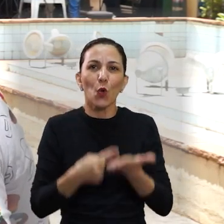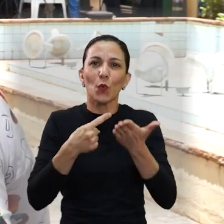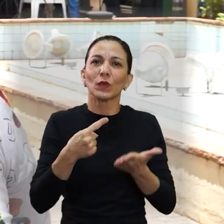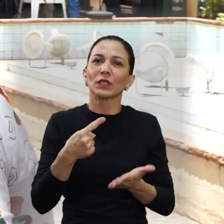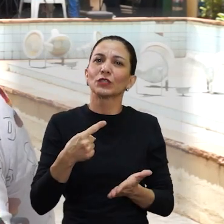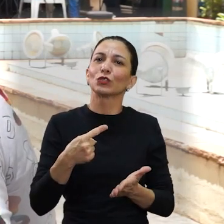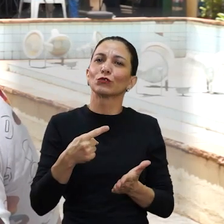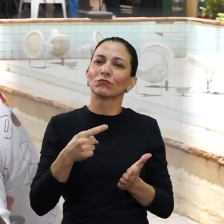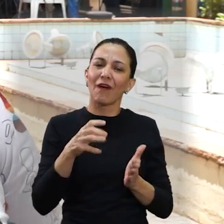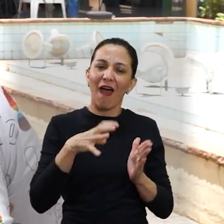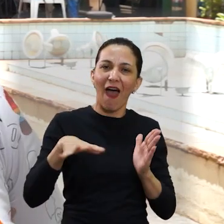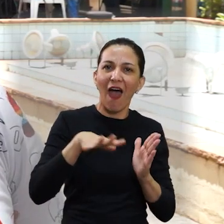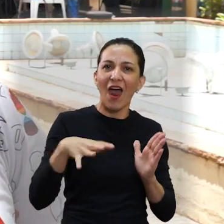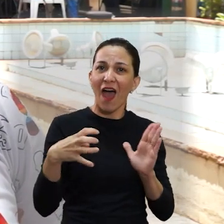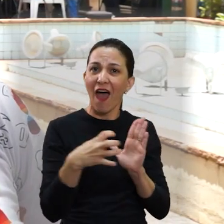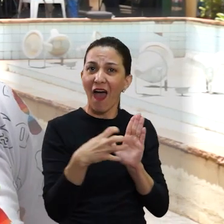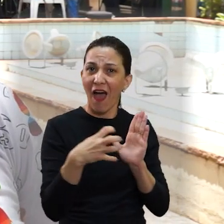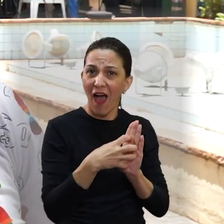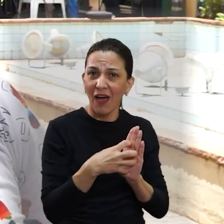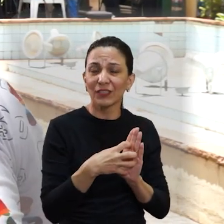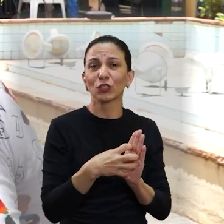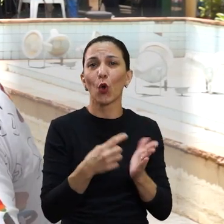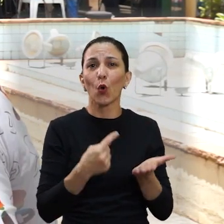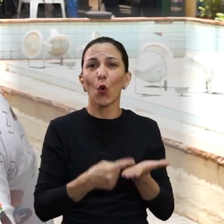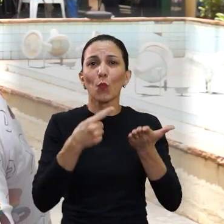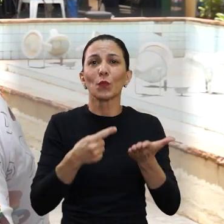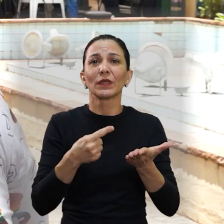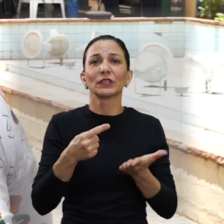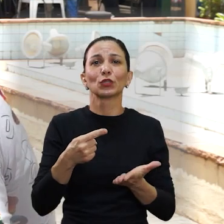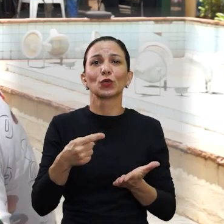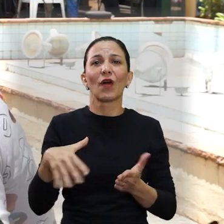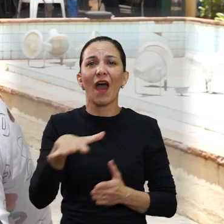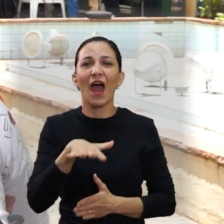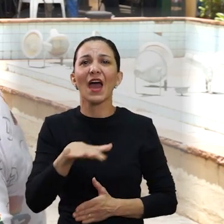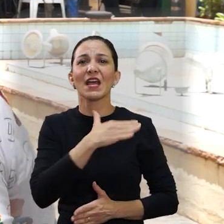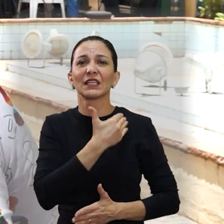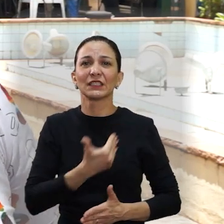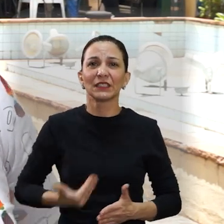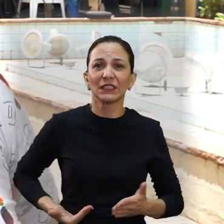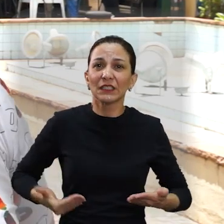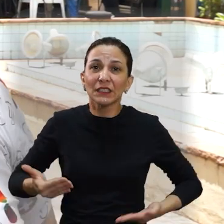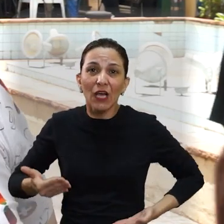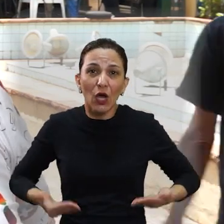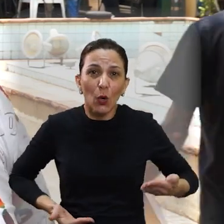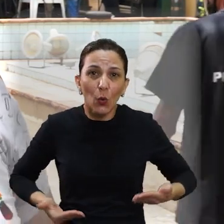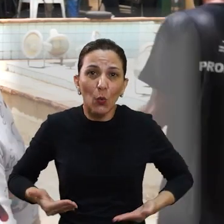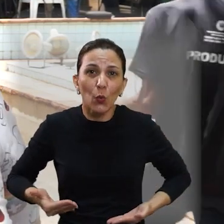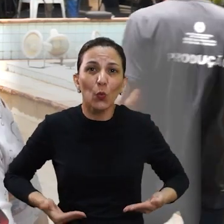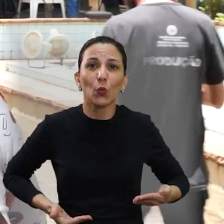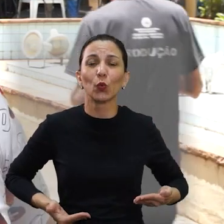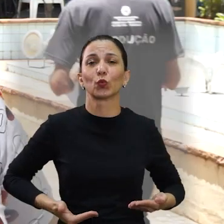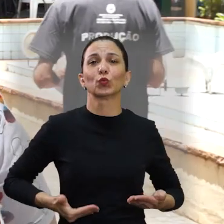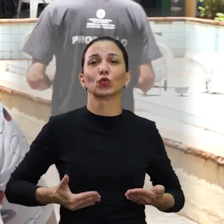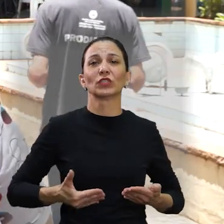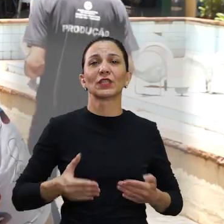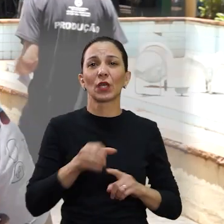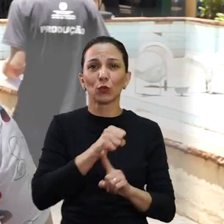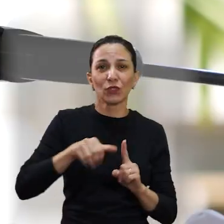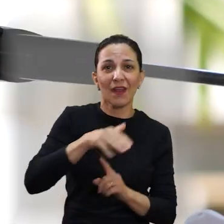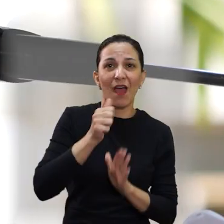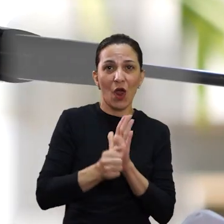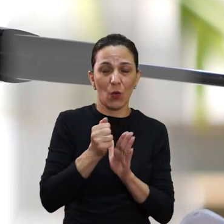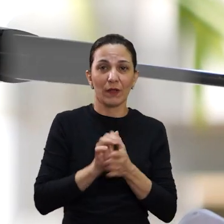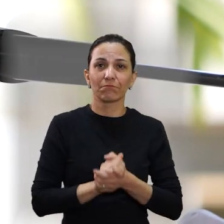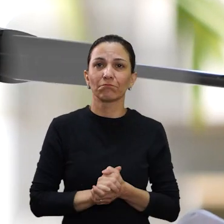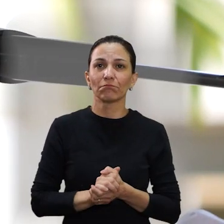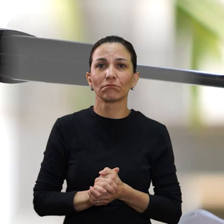comprometimento com a causa de ST AIDS no município, um comprometimento com o serviço público, um comprometimento com a sociedade araraquarense.